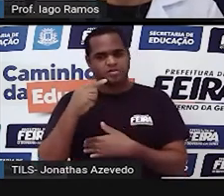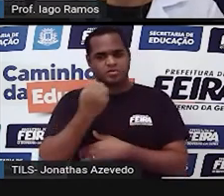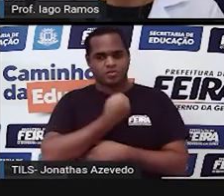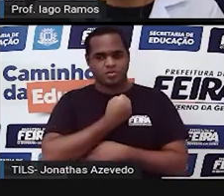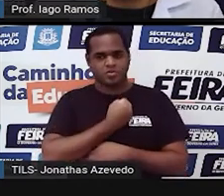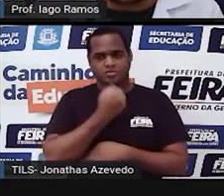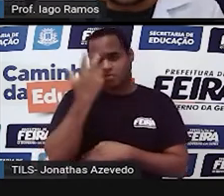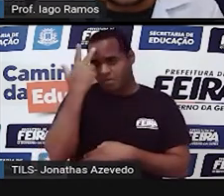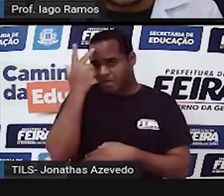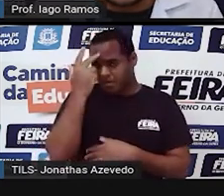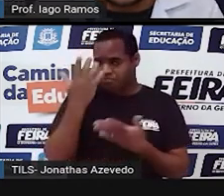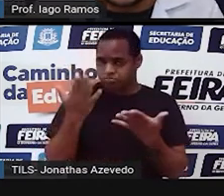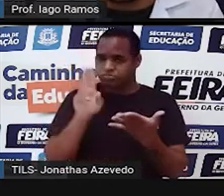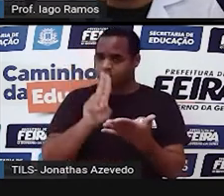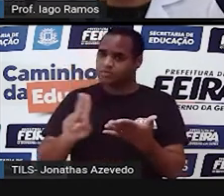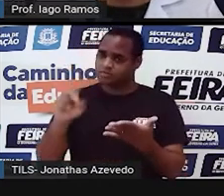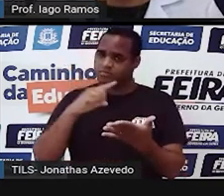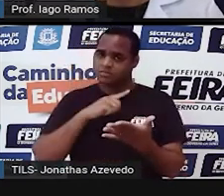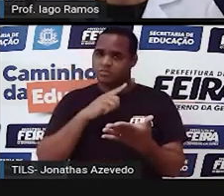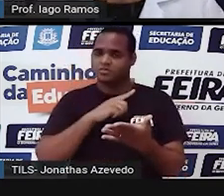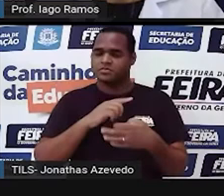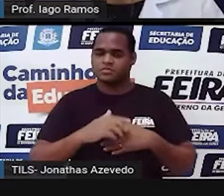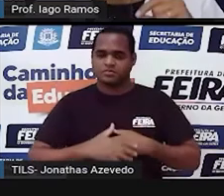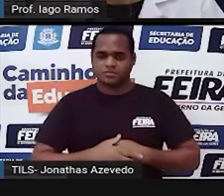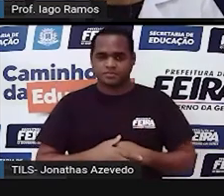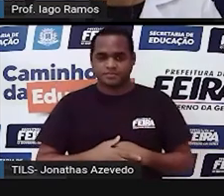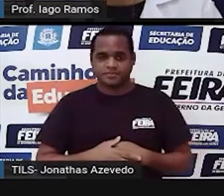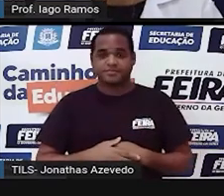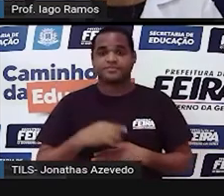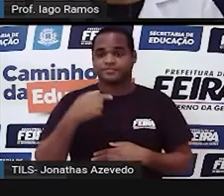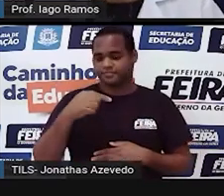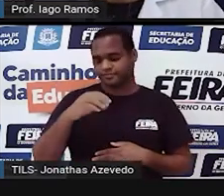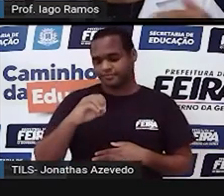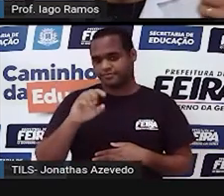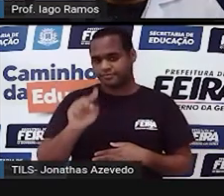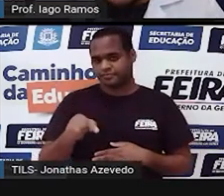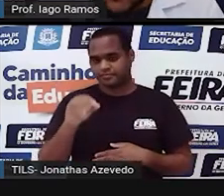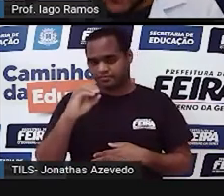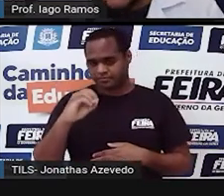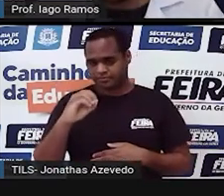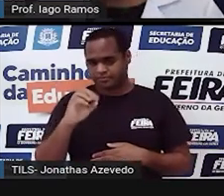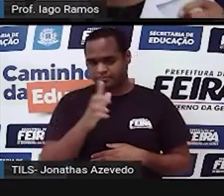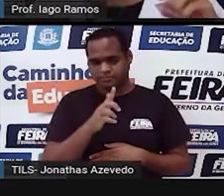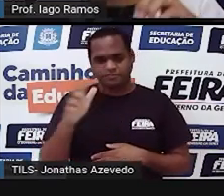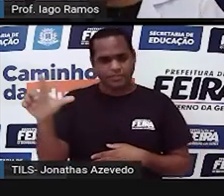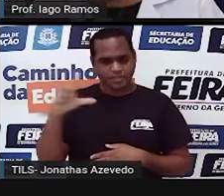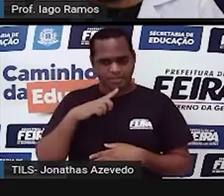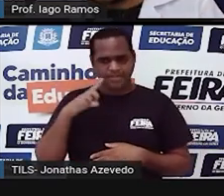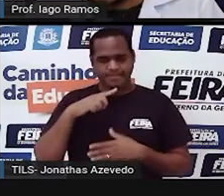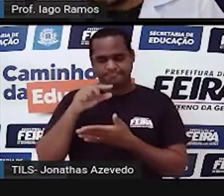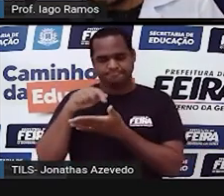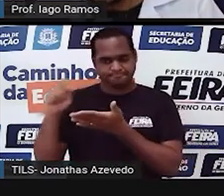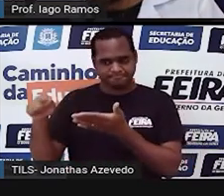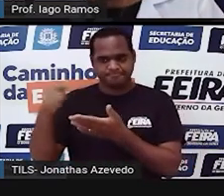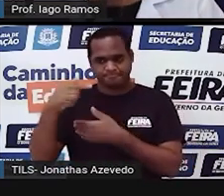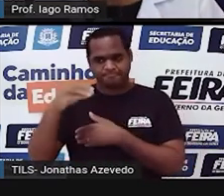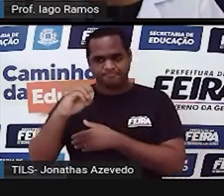natural. O 70,0, que é outra forma de escrever o 70,